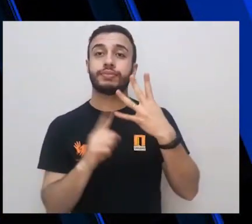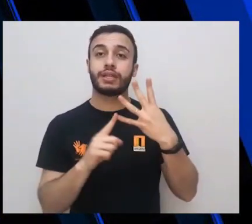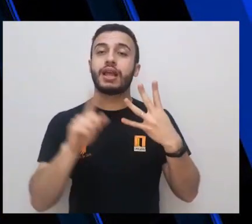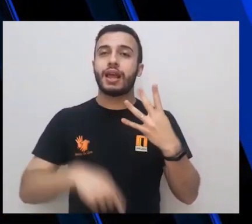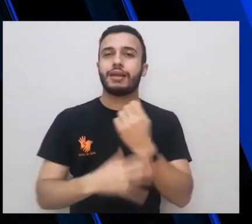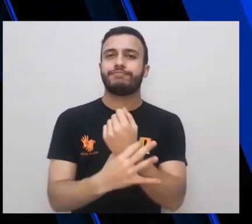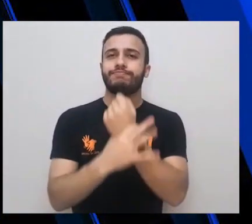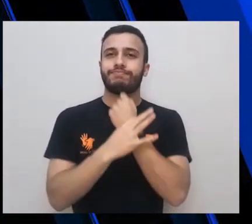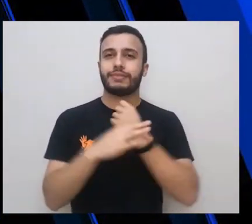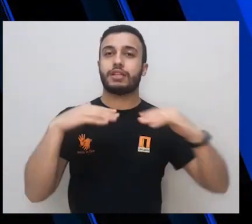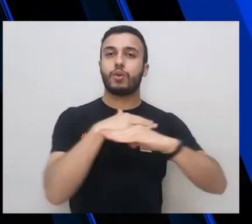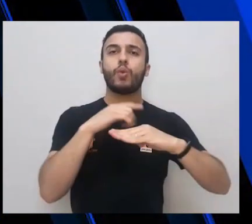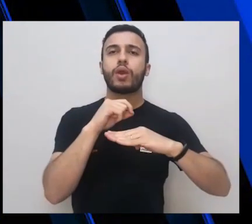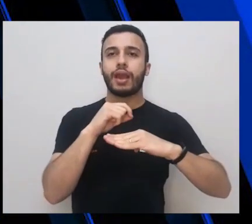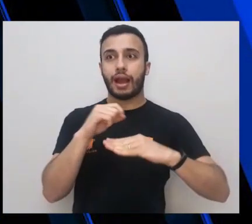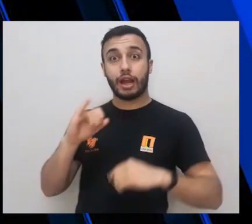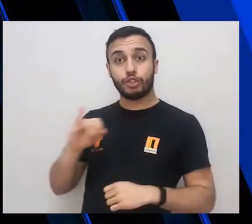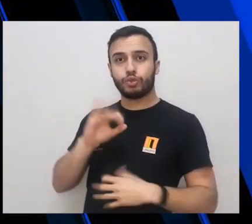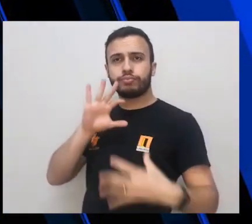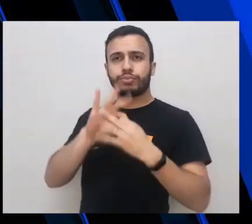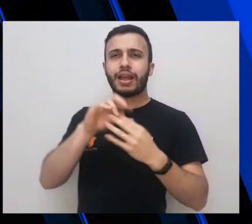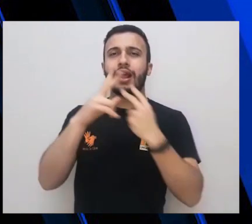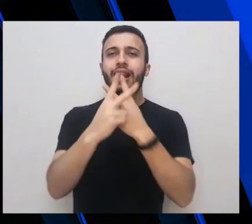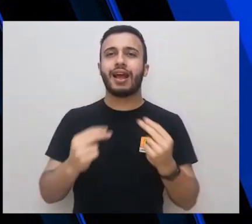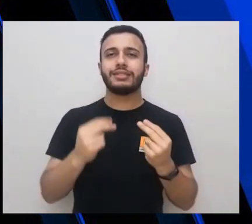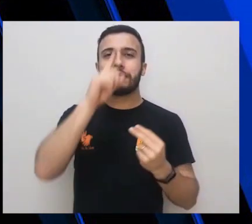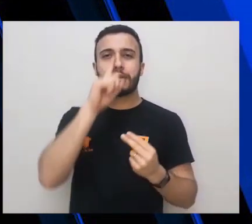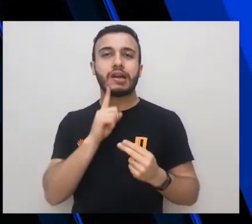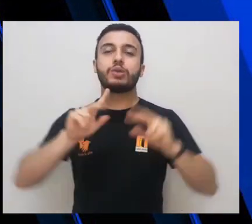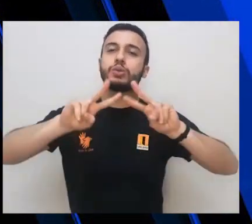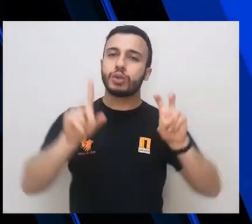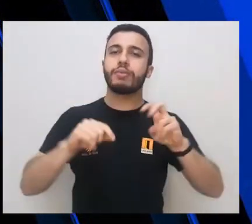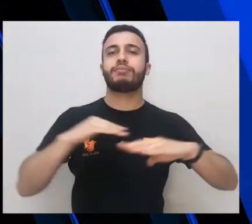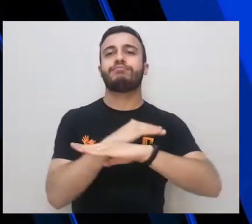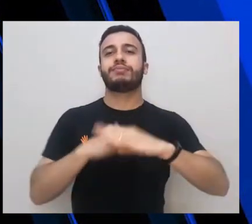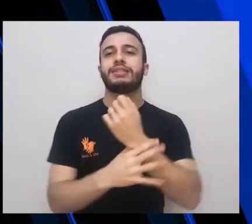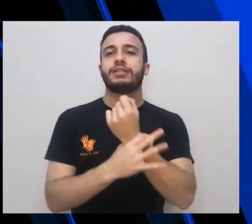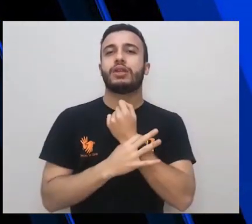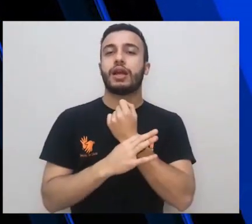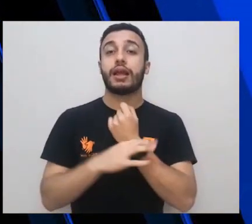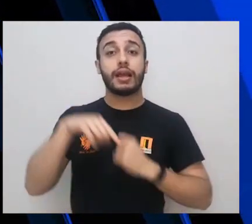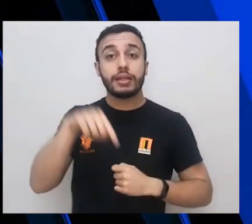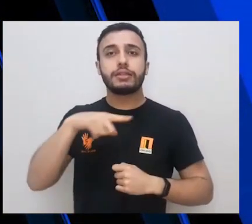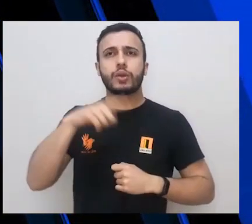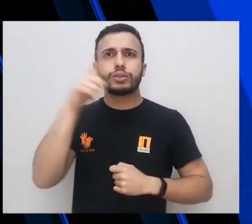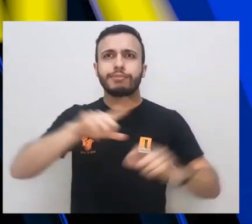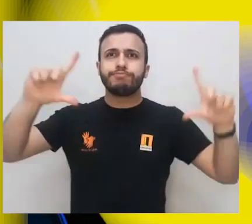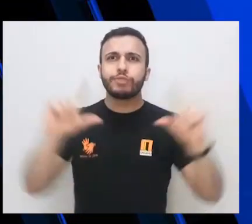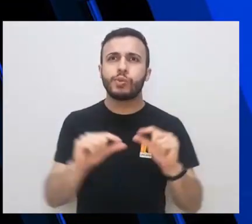Segurança do Trânsito, a Renault é signatária do Programa Laço Amarelo do Observatório Nacional da Segurança Aviária, que tem o objetivo de